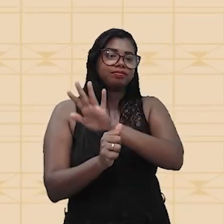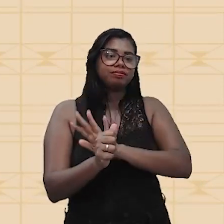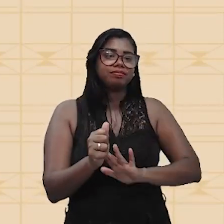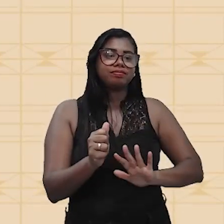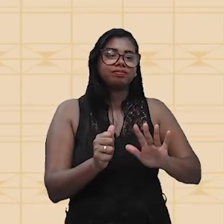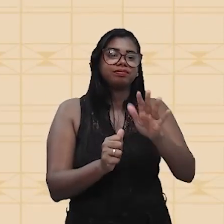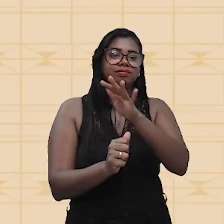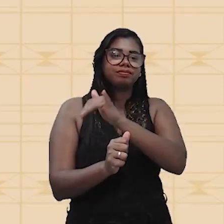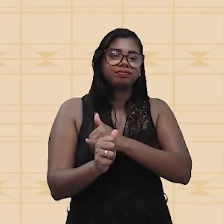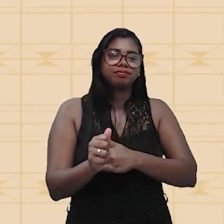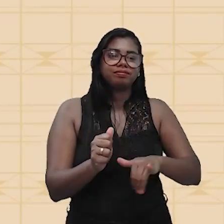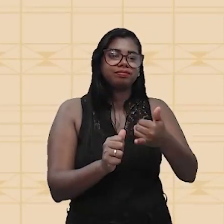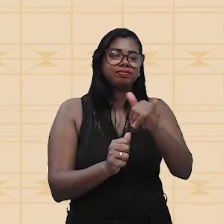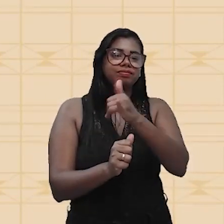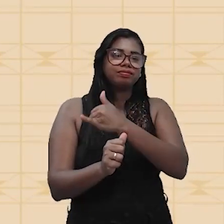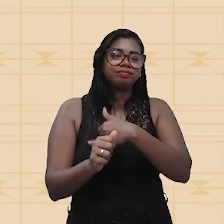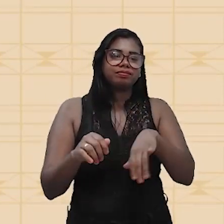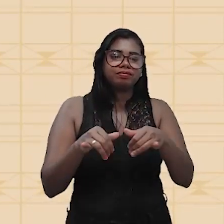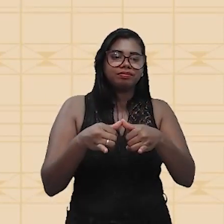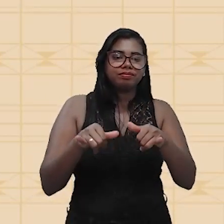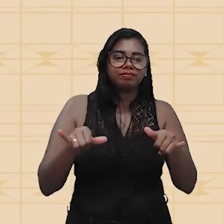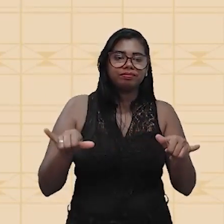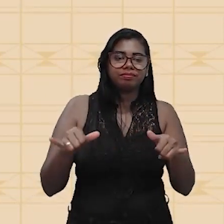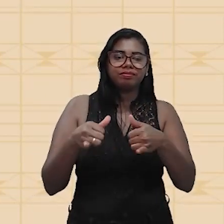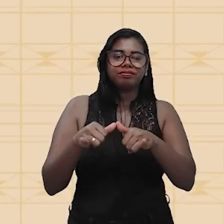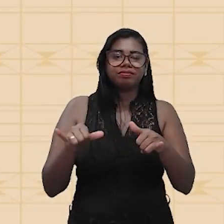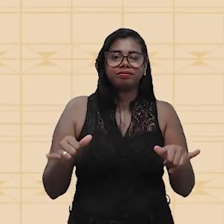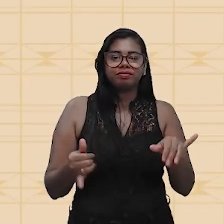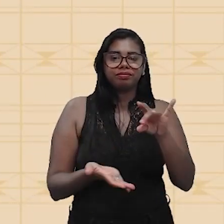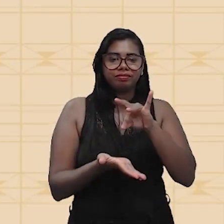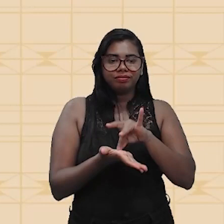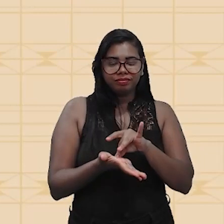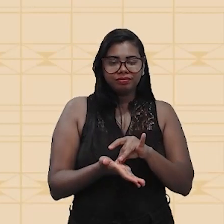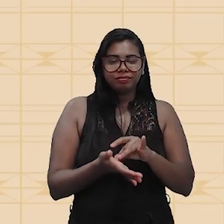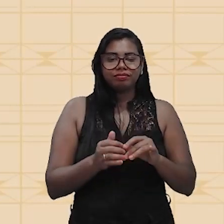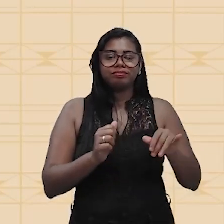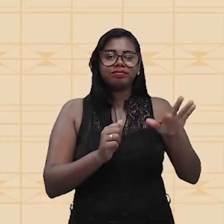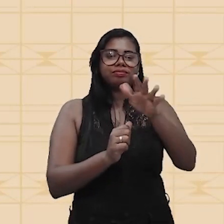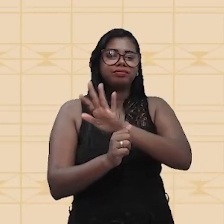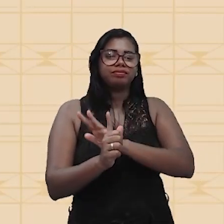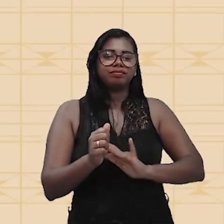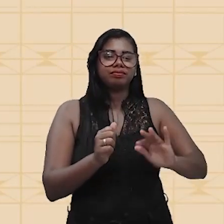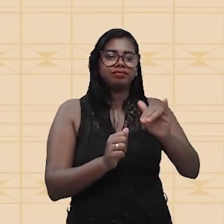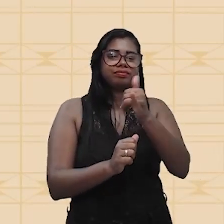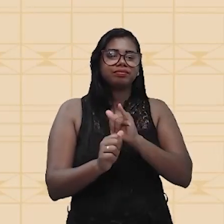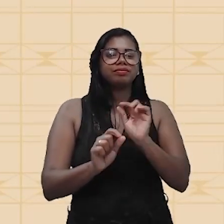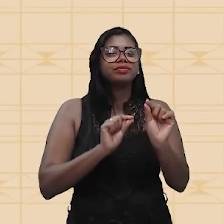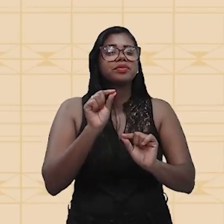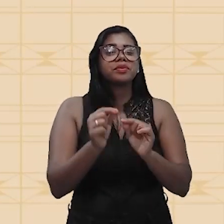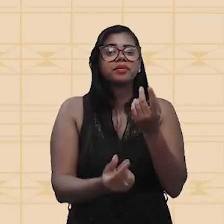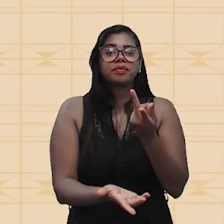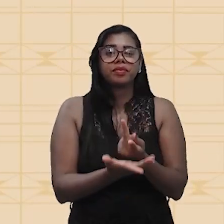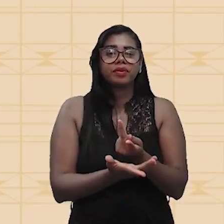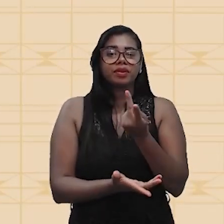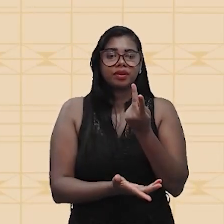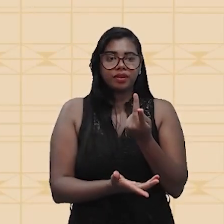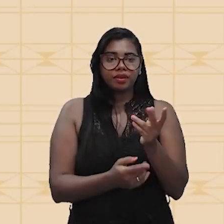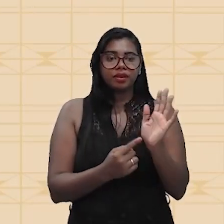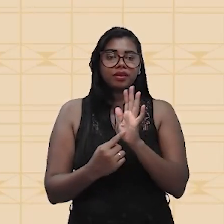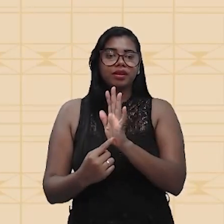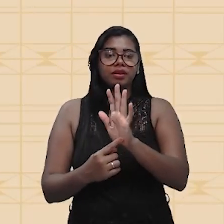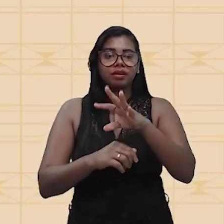da corrente elétrica é o sentido desse campo. O que vai acontecer é que acaba se atribuindo